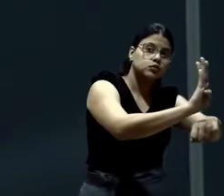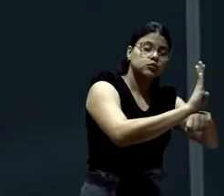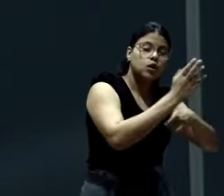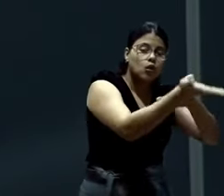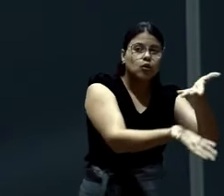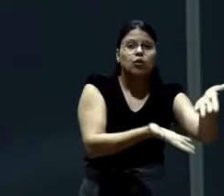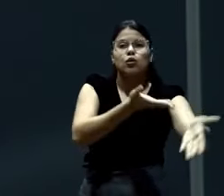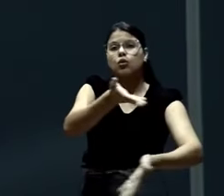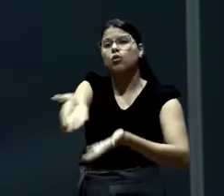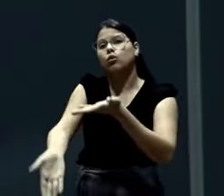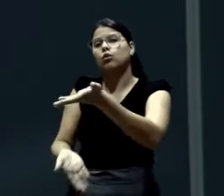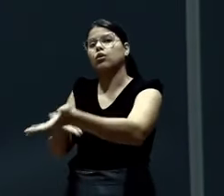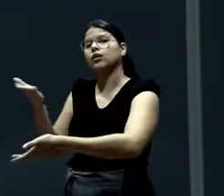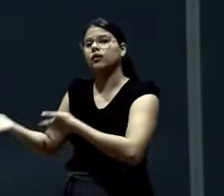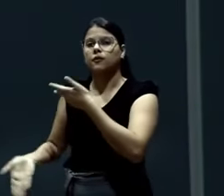cuidar.